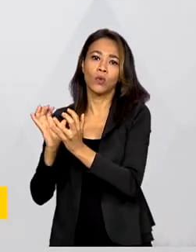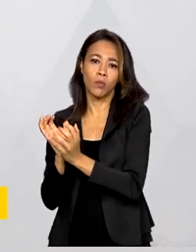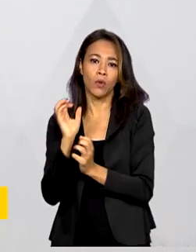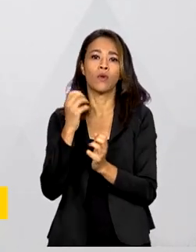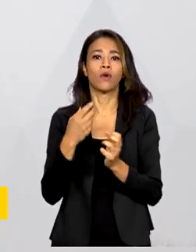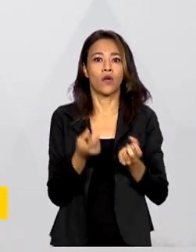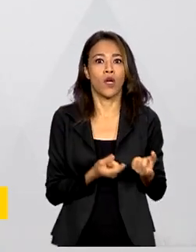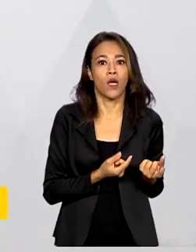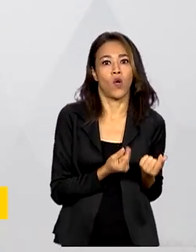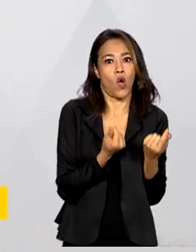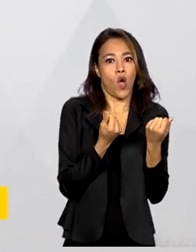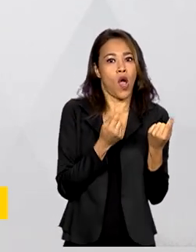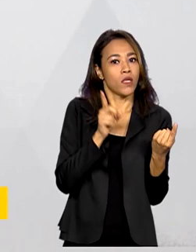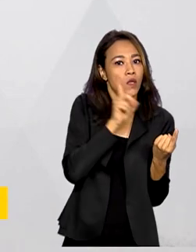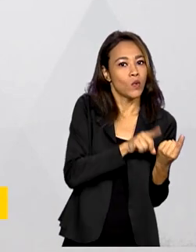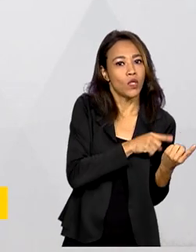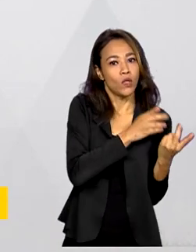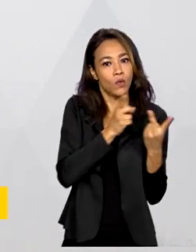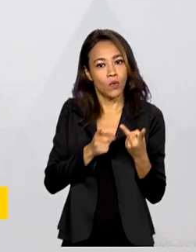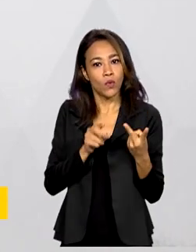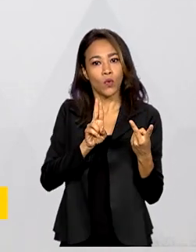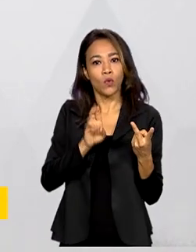Estados Unidos, União Europeia e China.